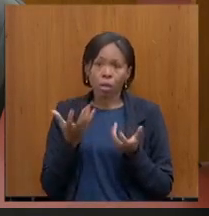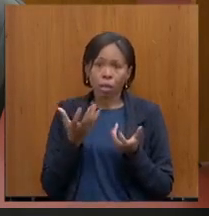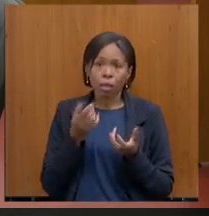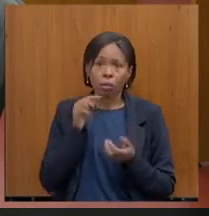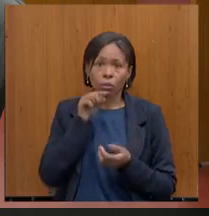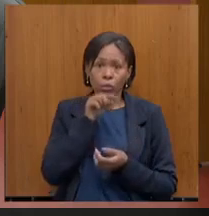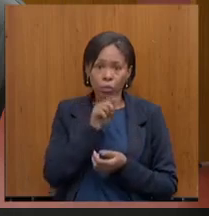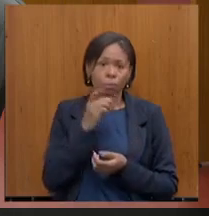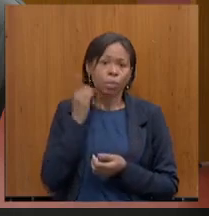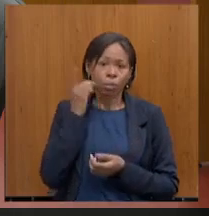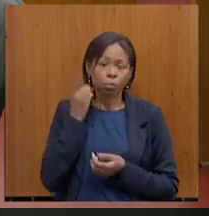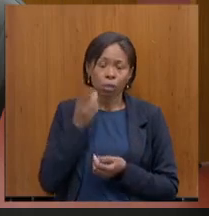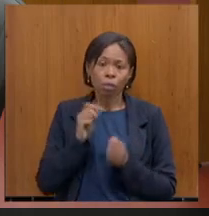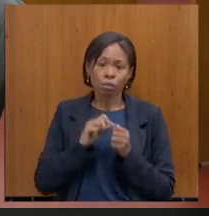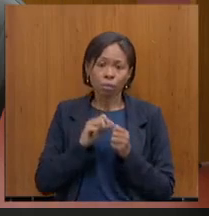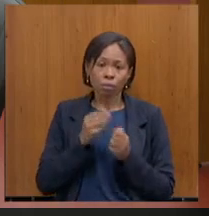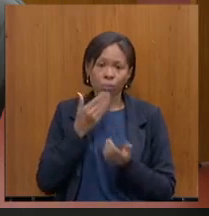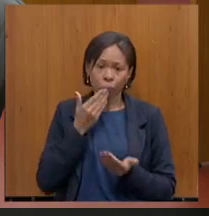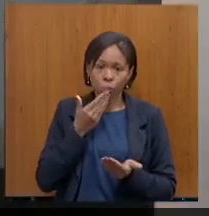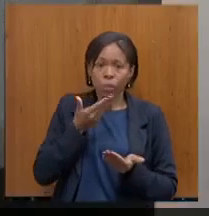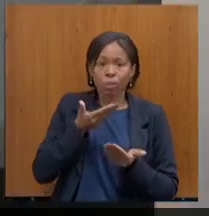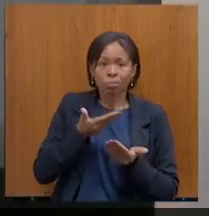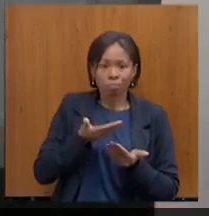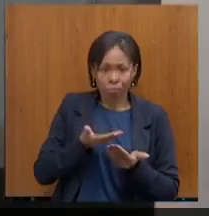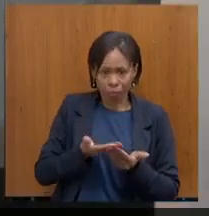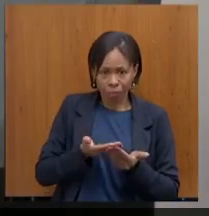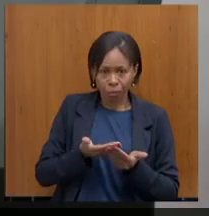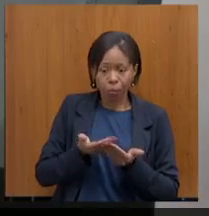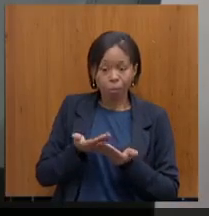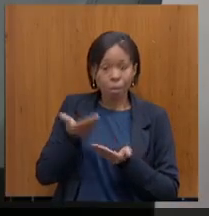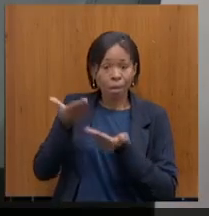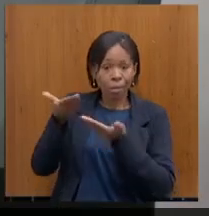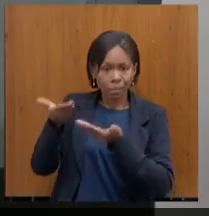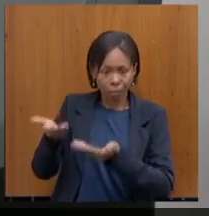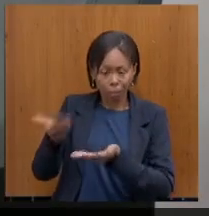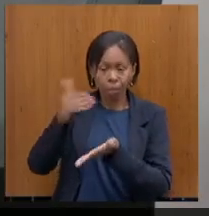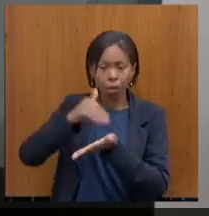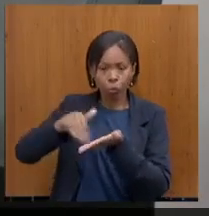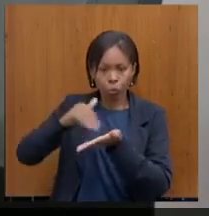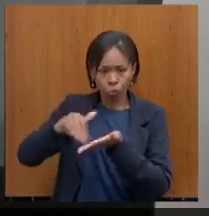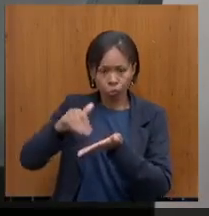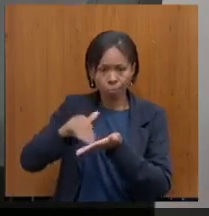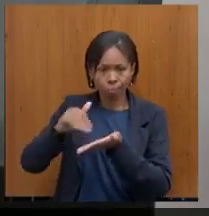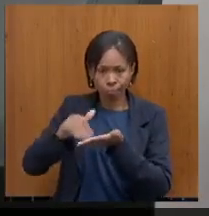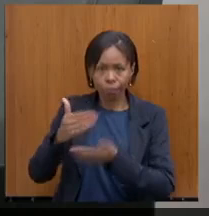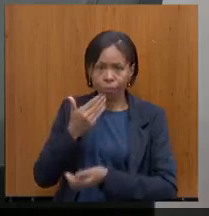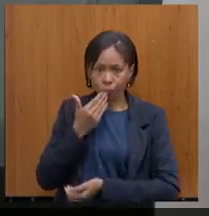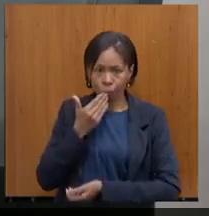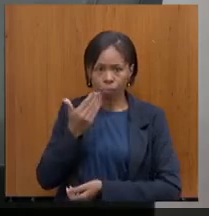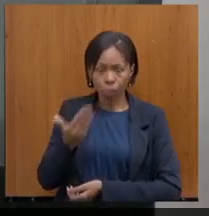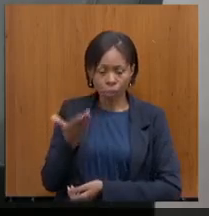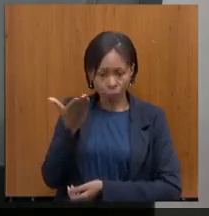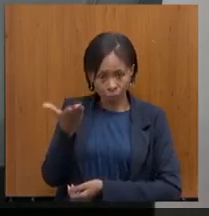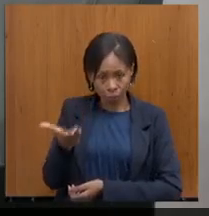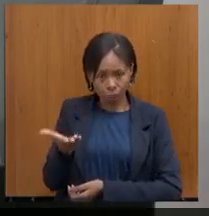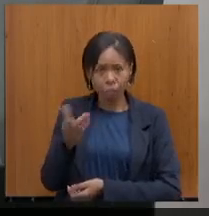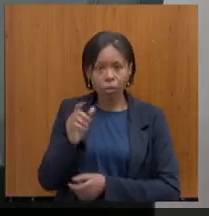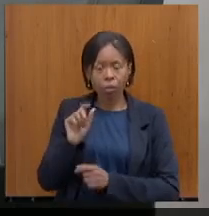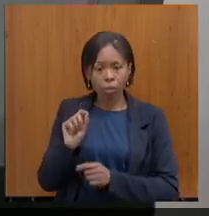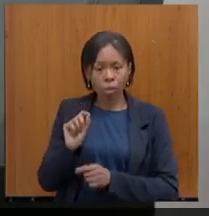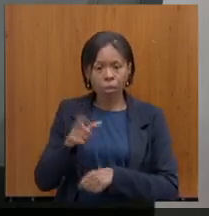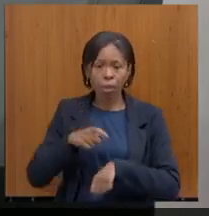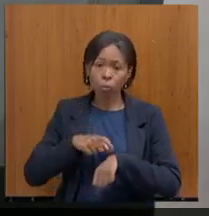requerimento e a gente vai pedir ao senhor secretário, na medida do